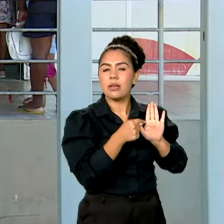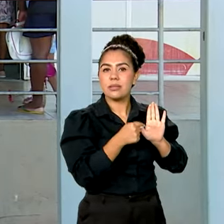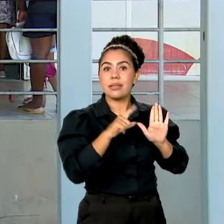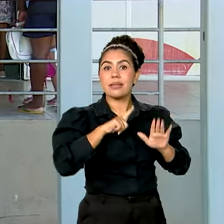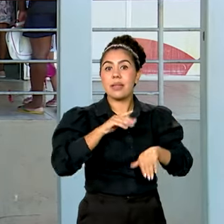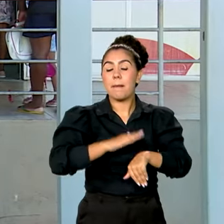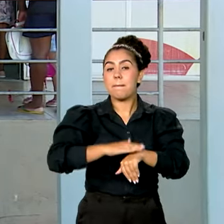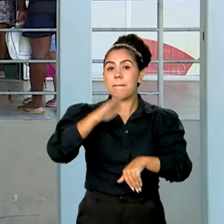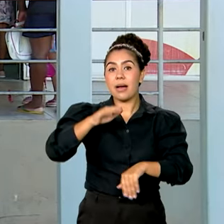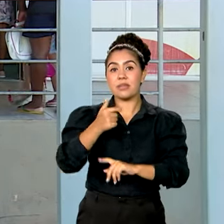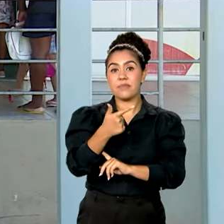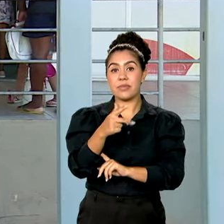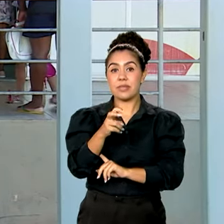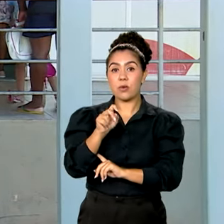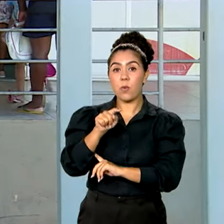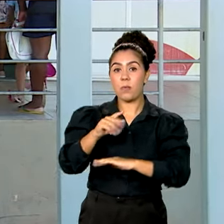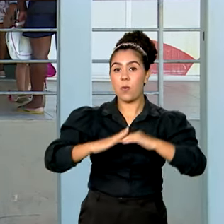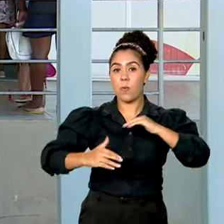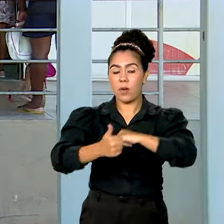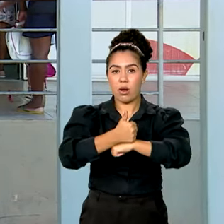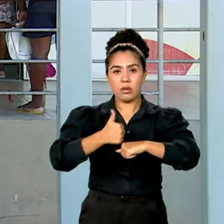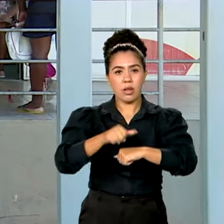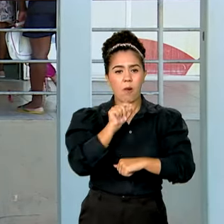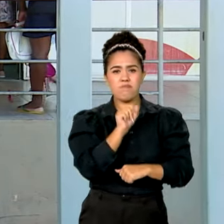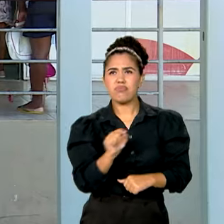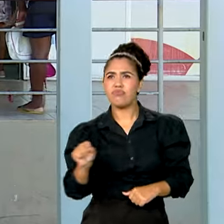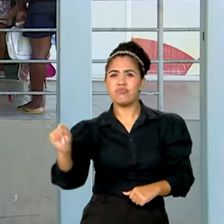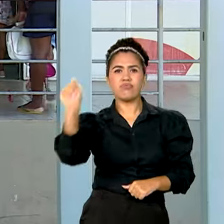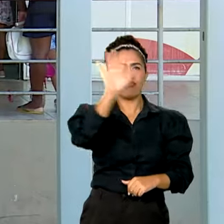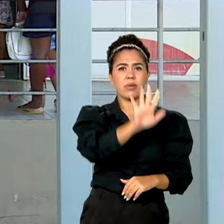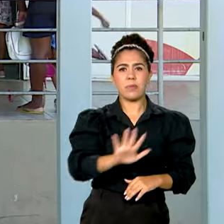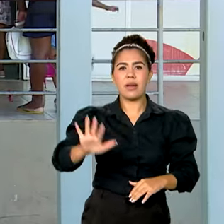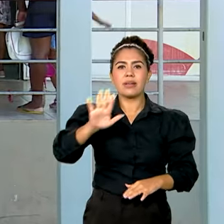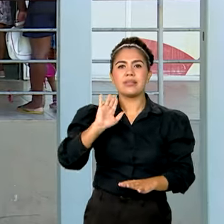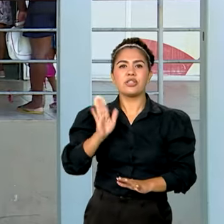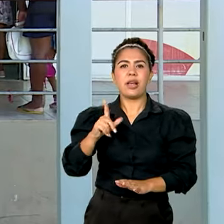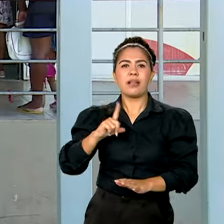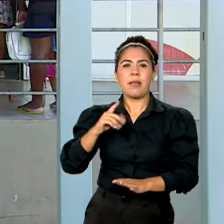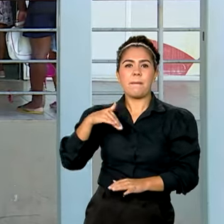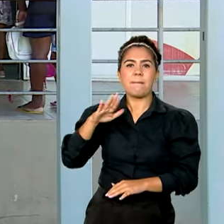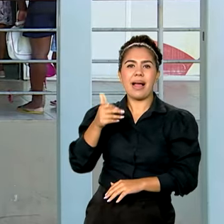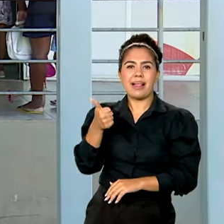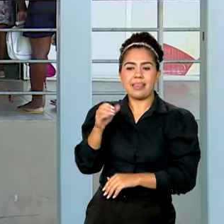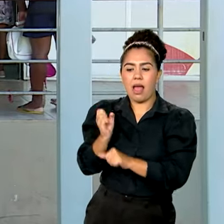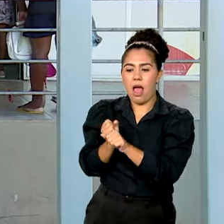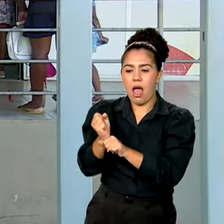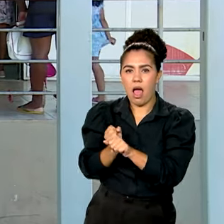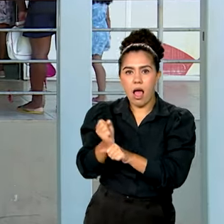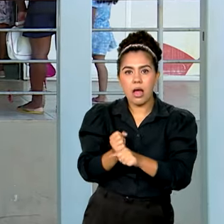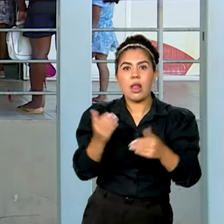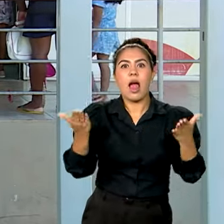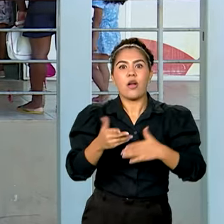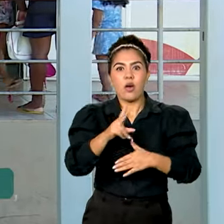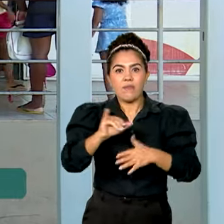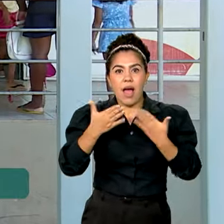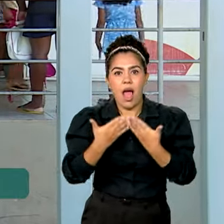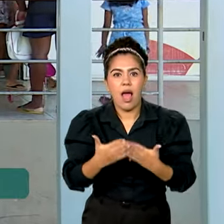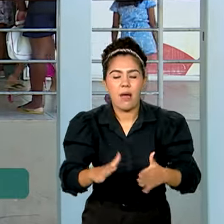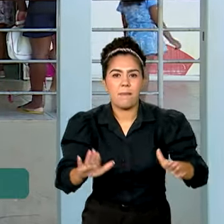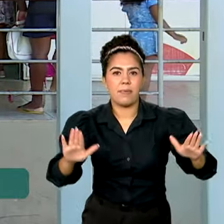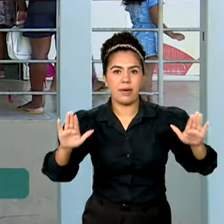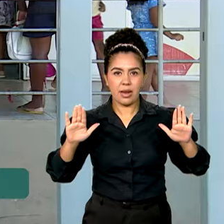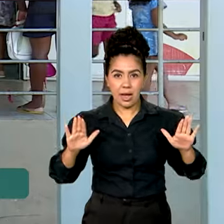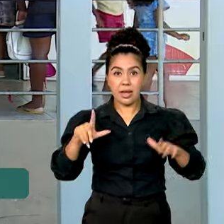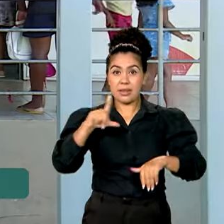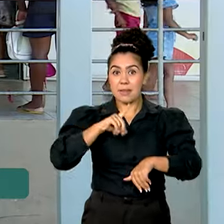profissionais em todo o Brasil. Com mais de 10 anos, o programa agora vai ser ampliado pelo Ministério da Saúde. Serão